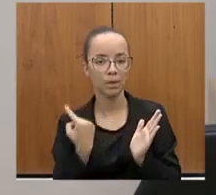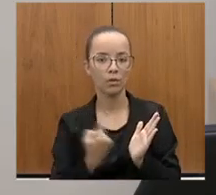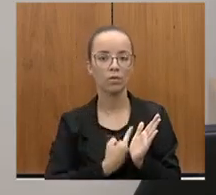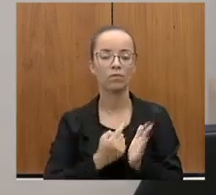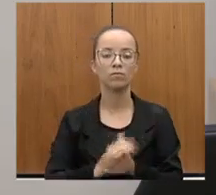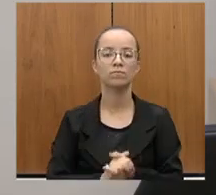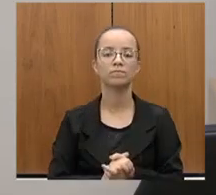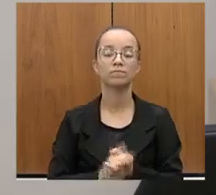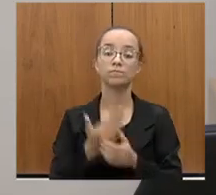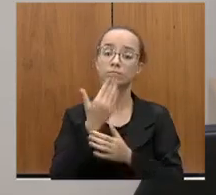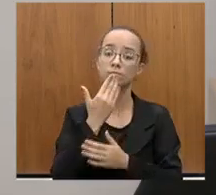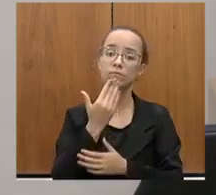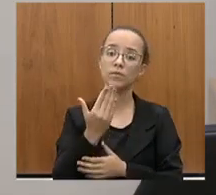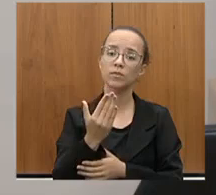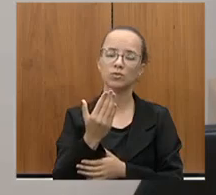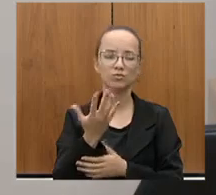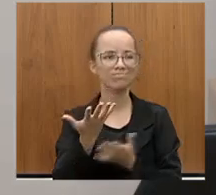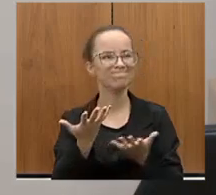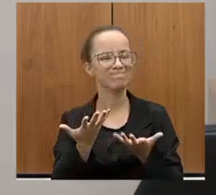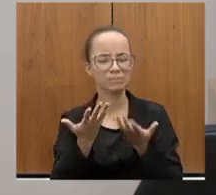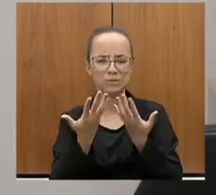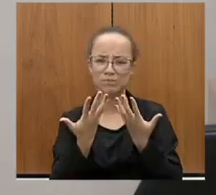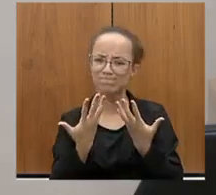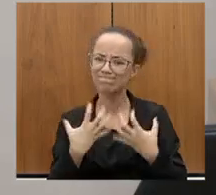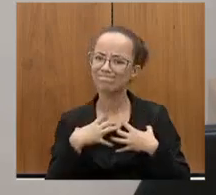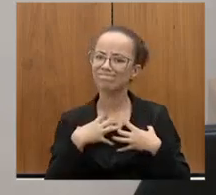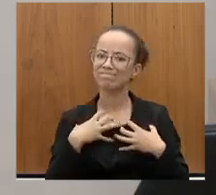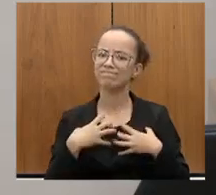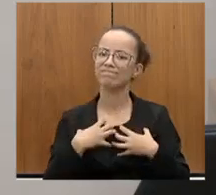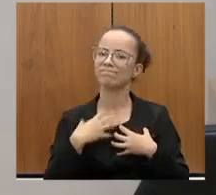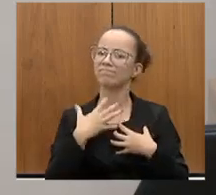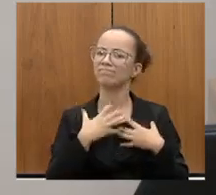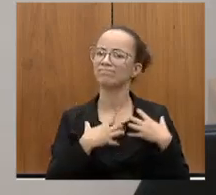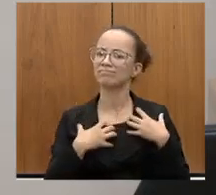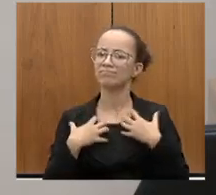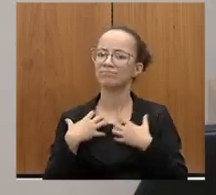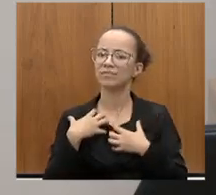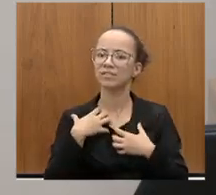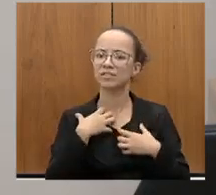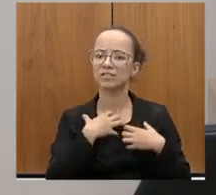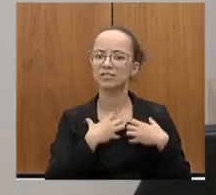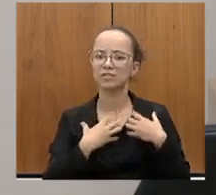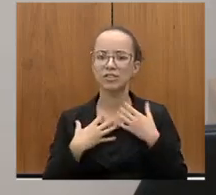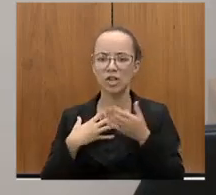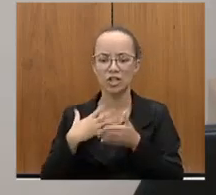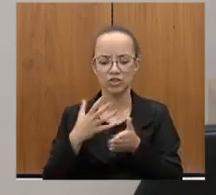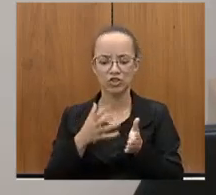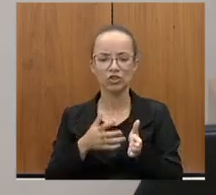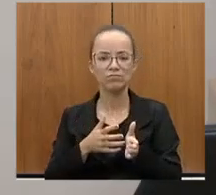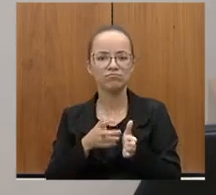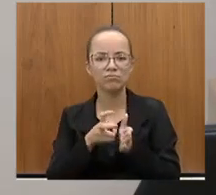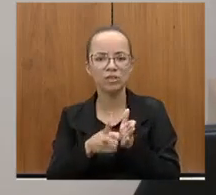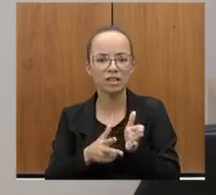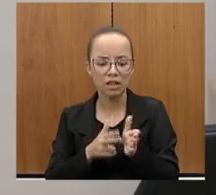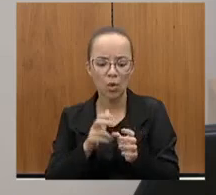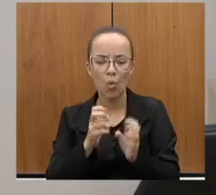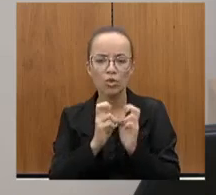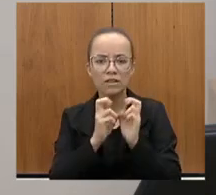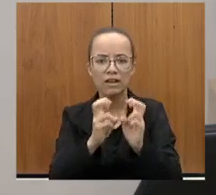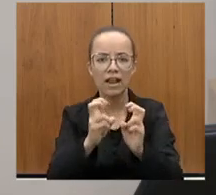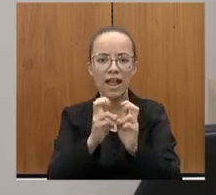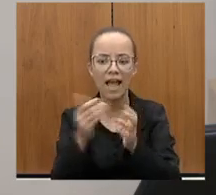pede, chora por um trem de passageiros até Brumadinho, para